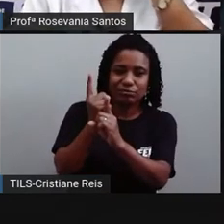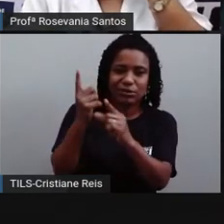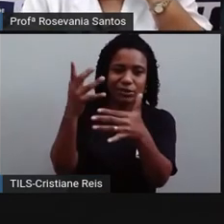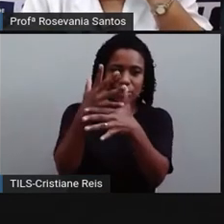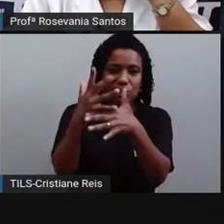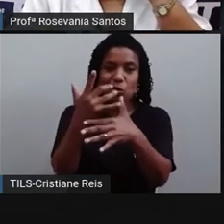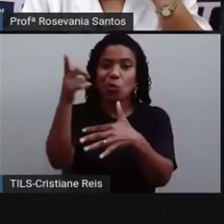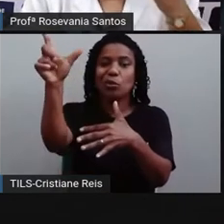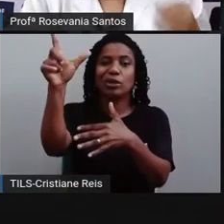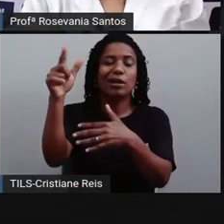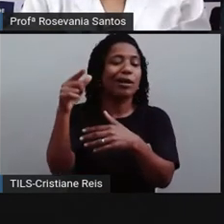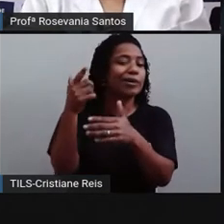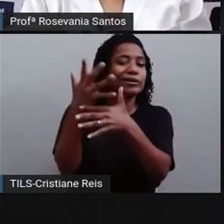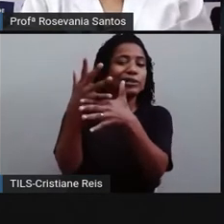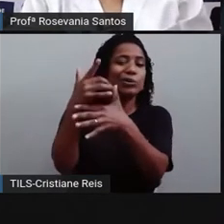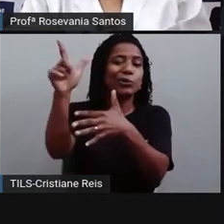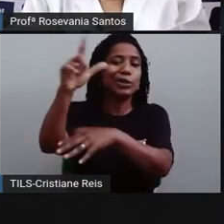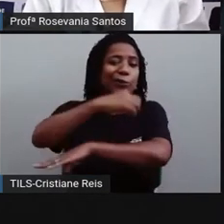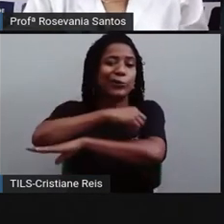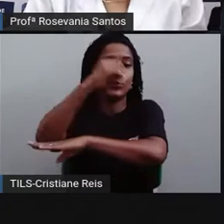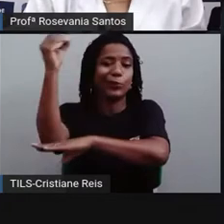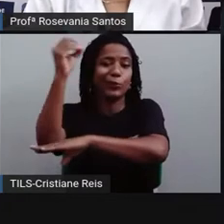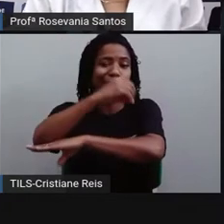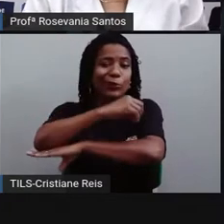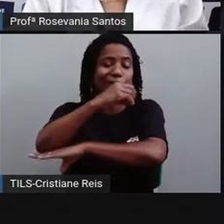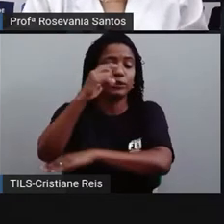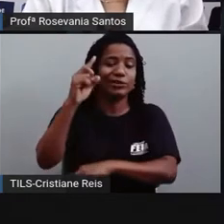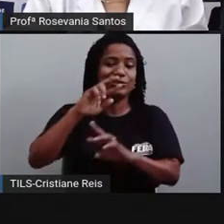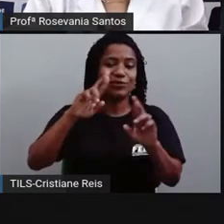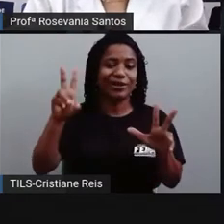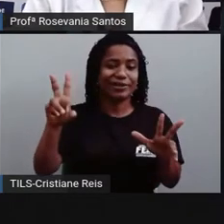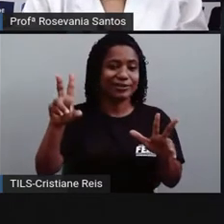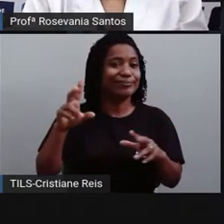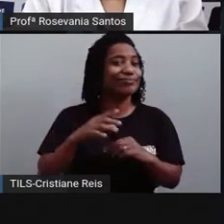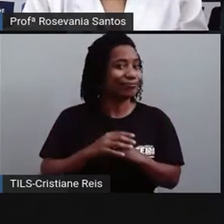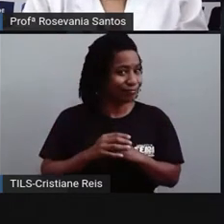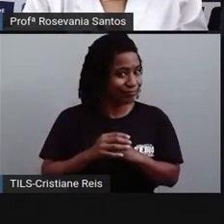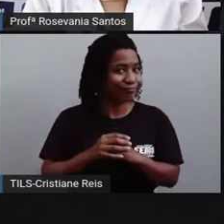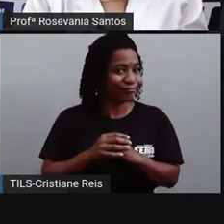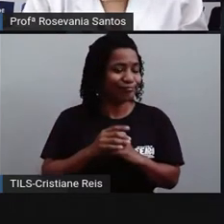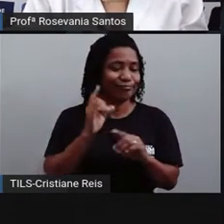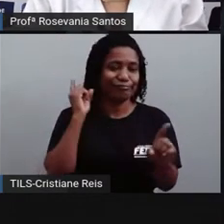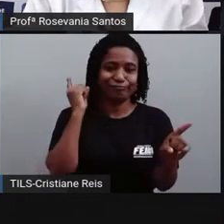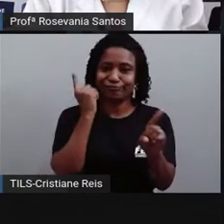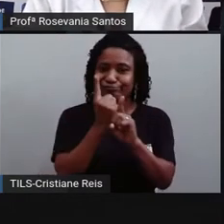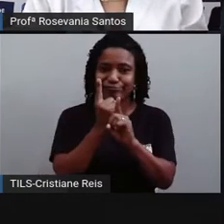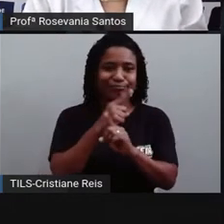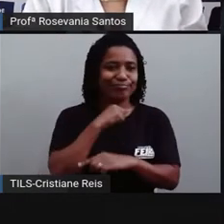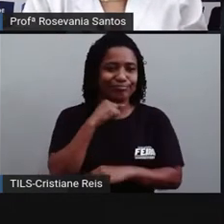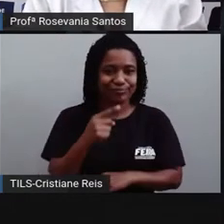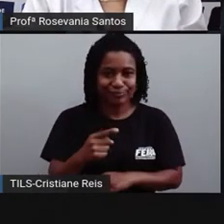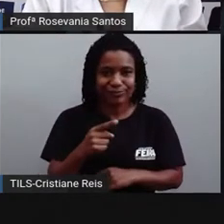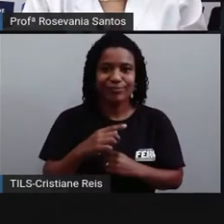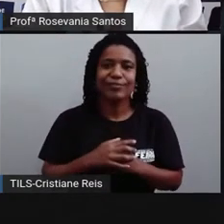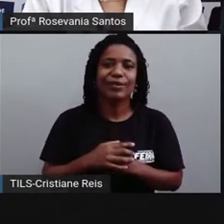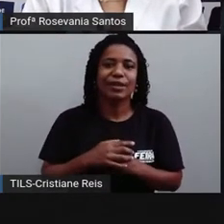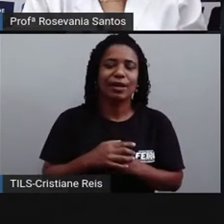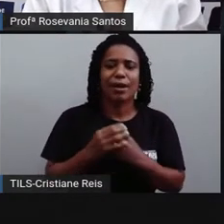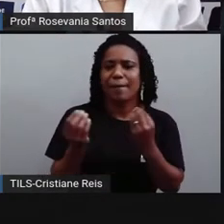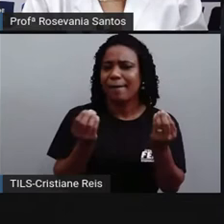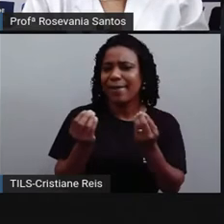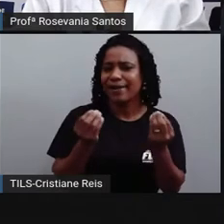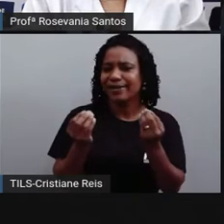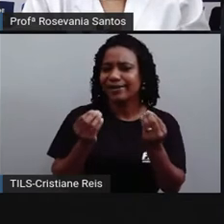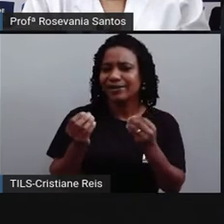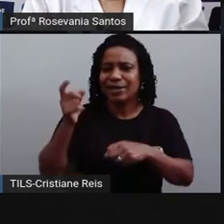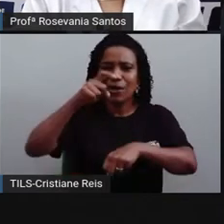Aí, o que aconteceu? Como é que surgiram, então, esses horários? Só antes da gente fazer essa leiturazinha desse texto, percebam